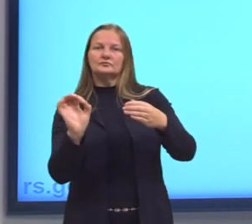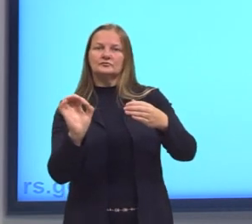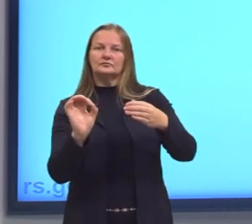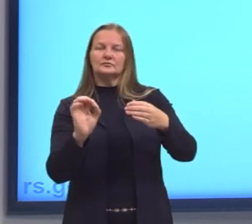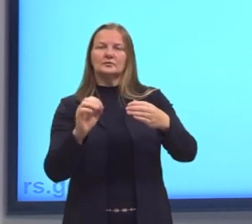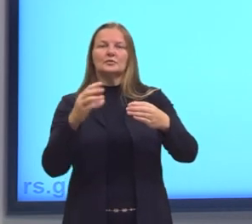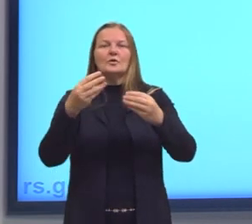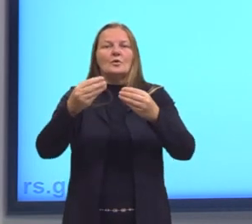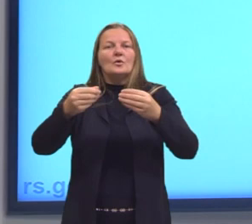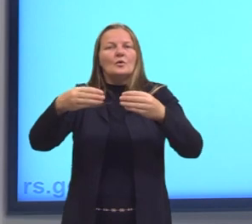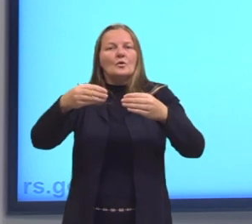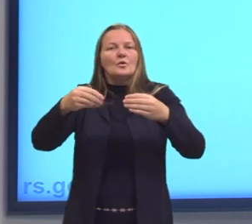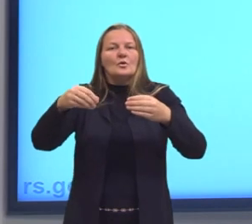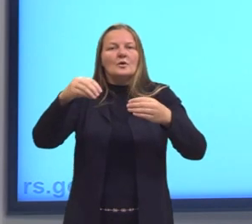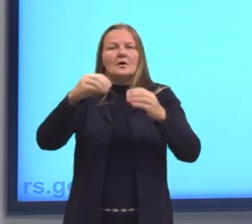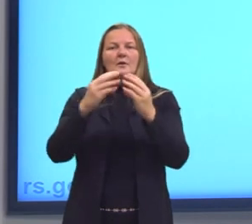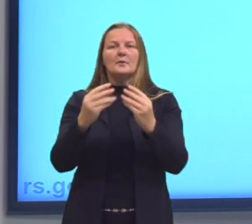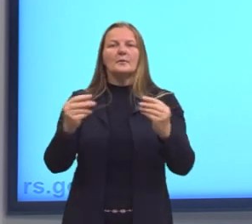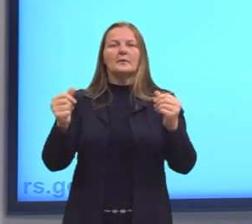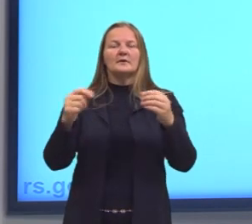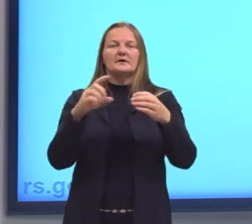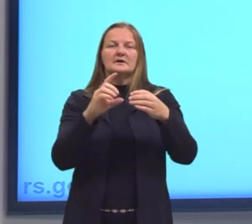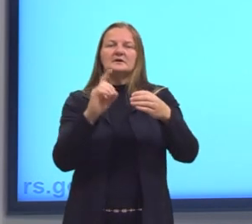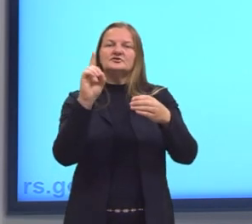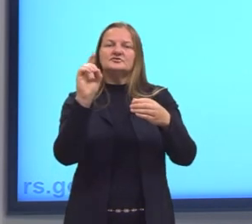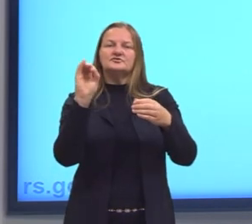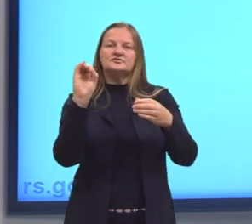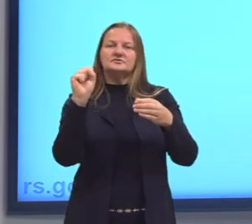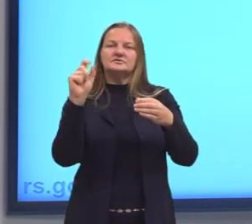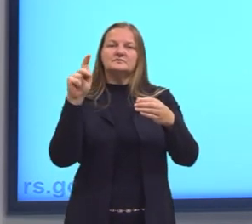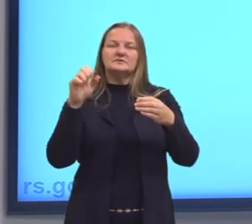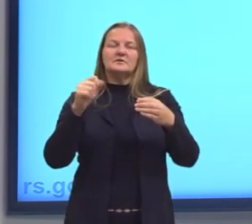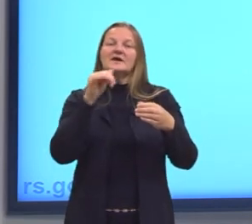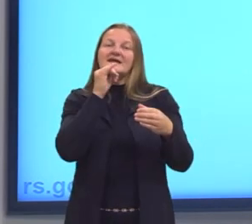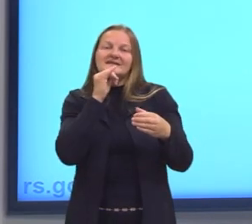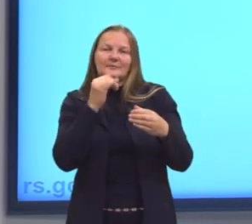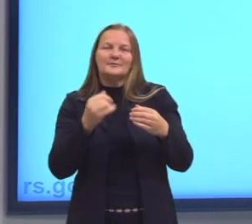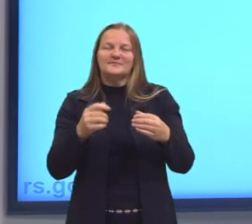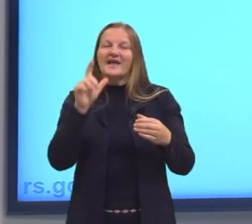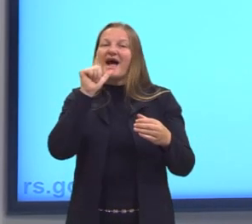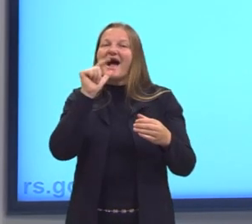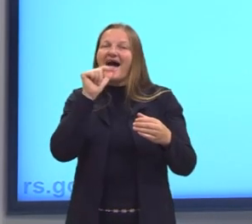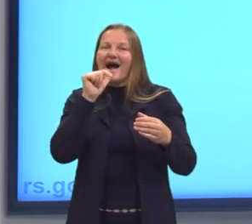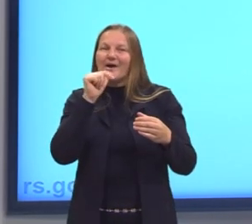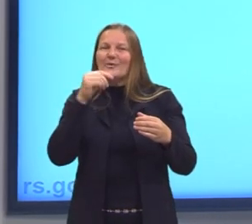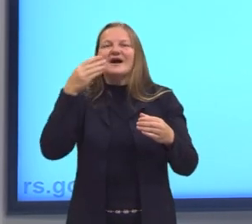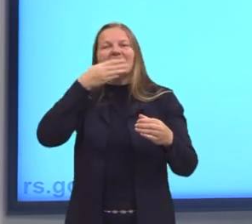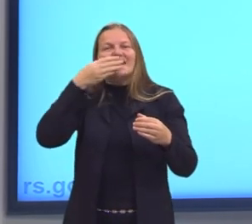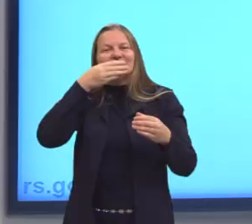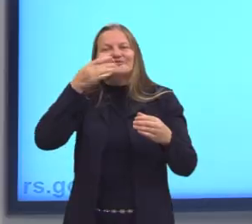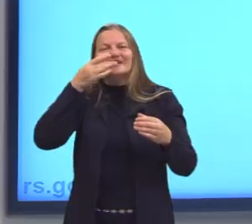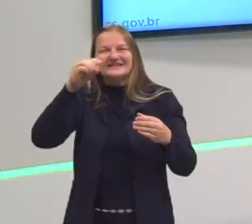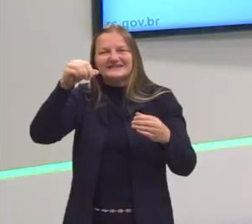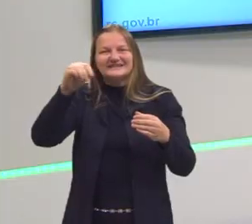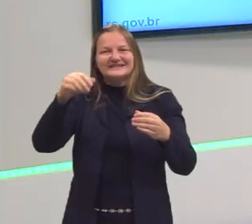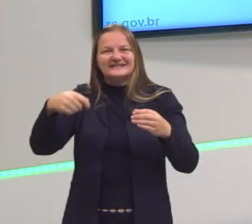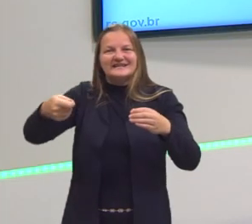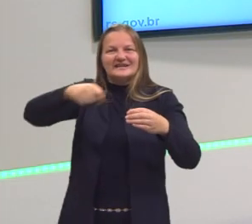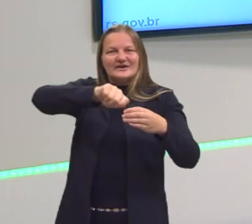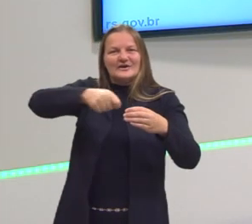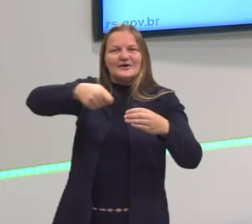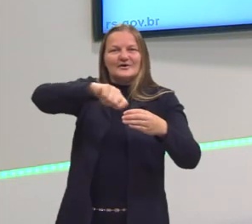dispersão. Quando eu tenho a água e o açúcar, ou o café e o açúcar, por exemplo, e eu